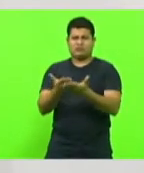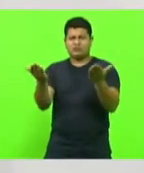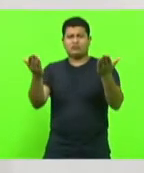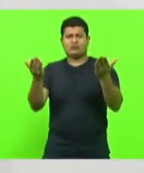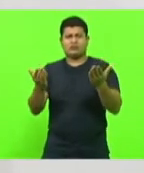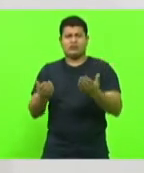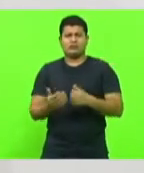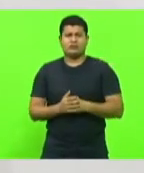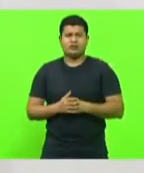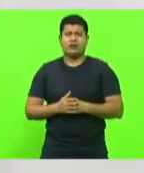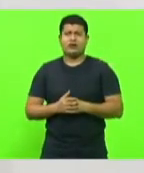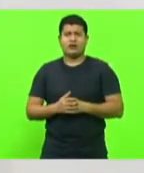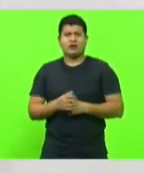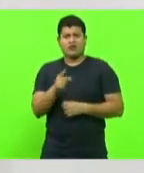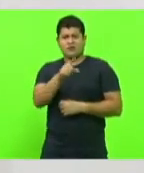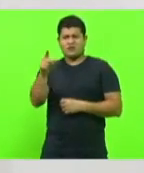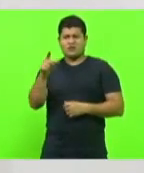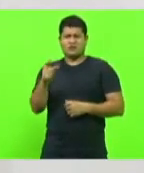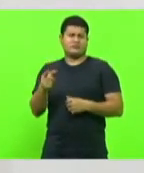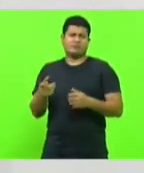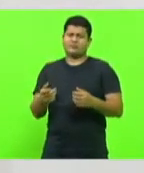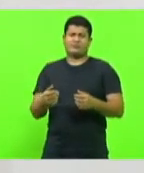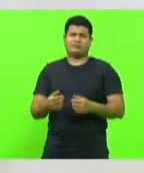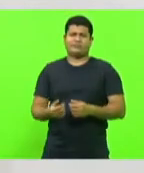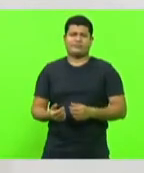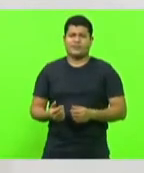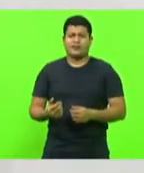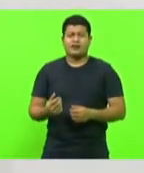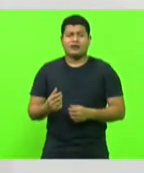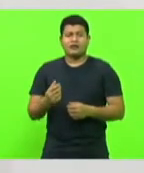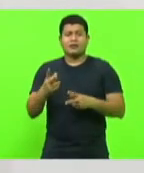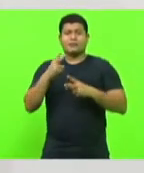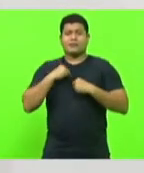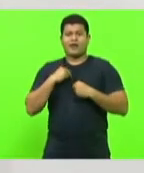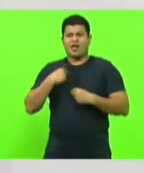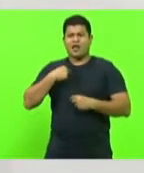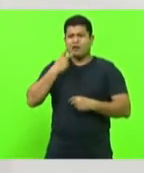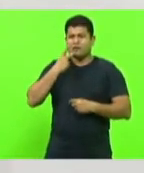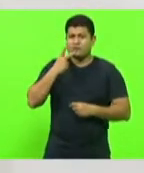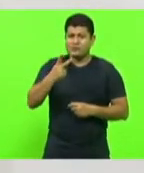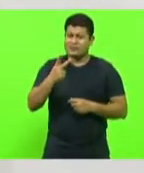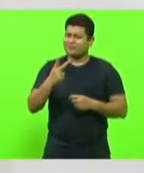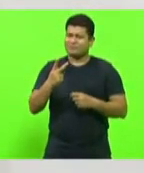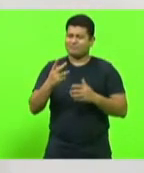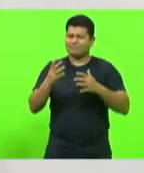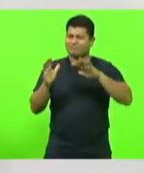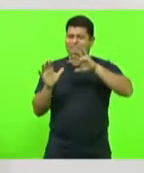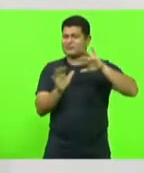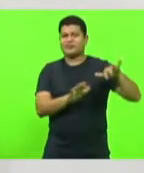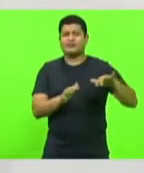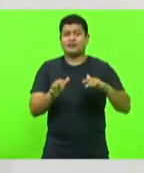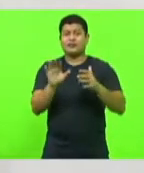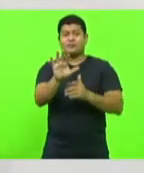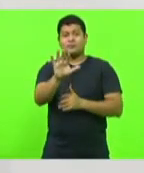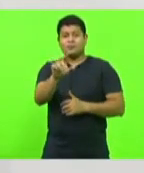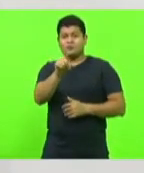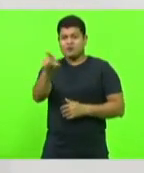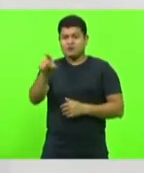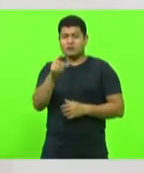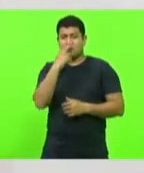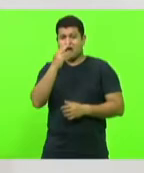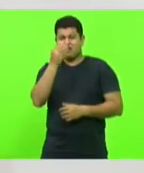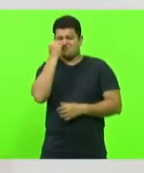catar coquinho. É isso que vocês merecem. Para não falar outra coisa mais pesada aqui, vocês desrespeitam Santa